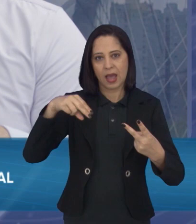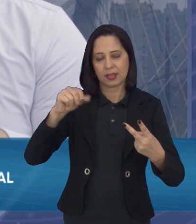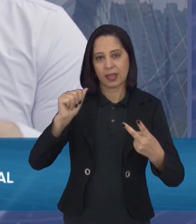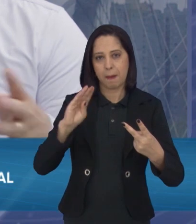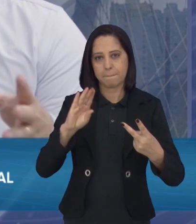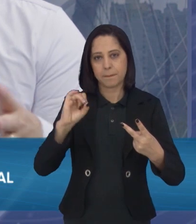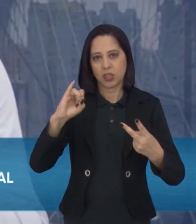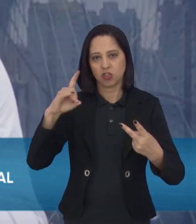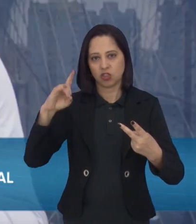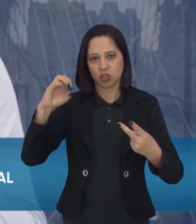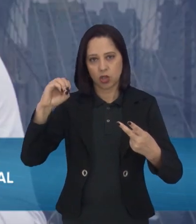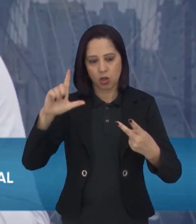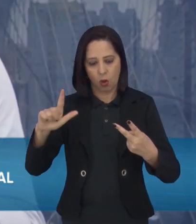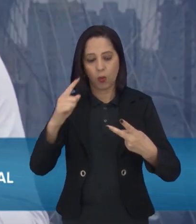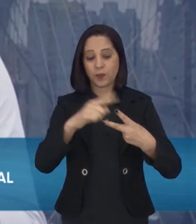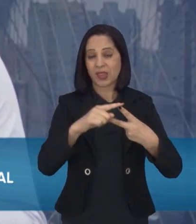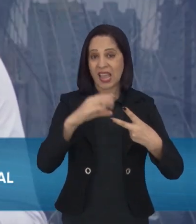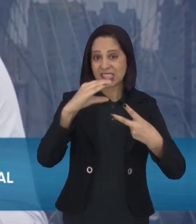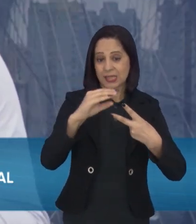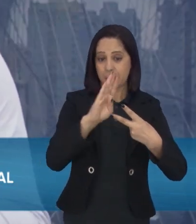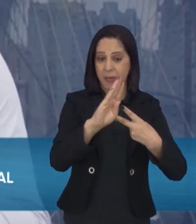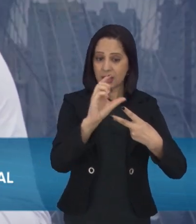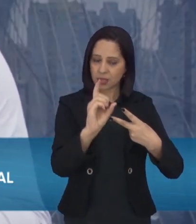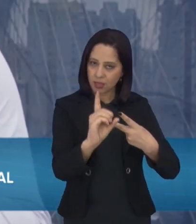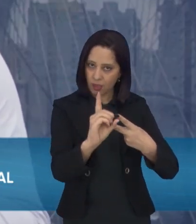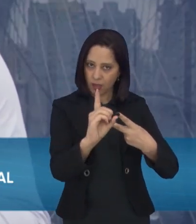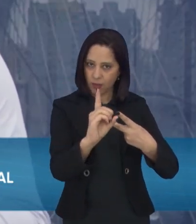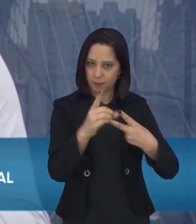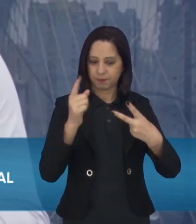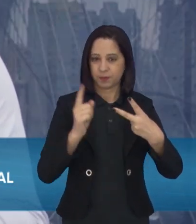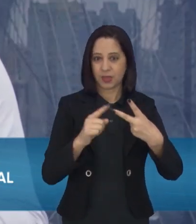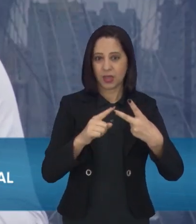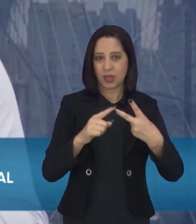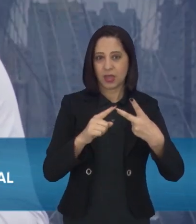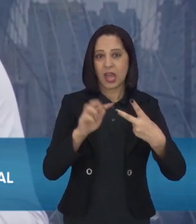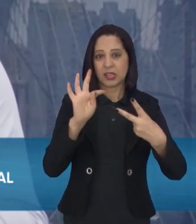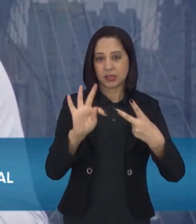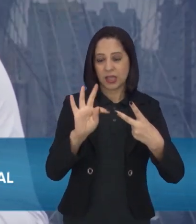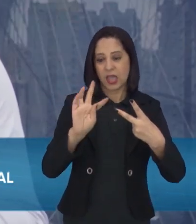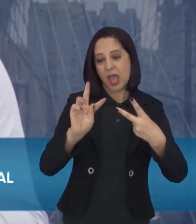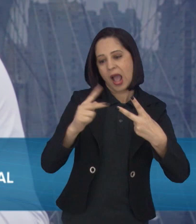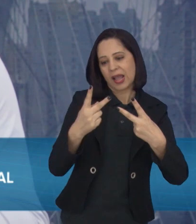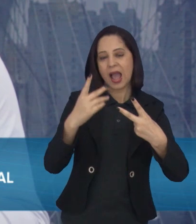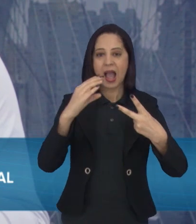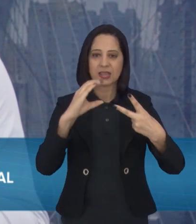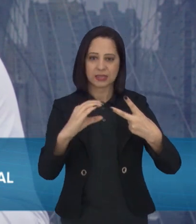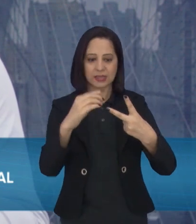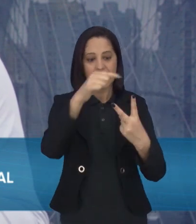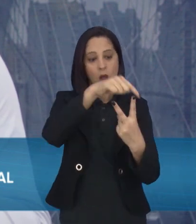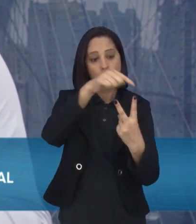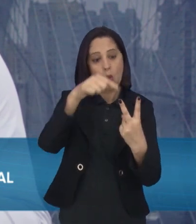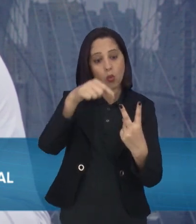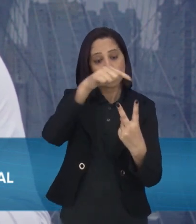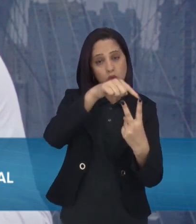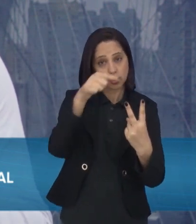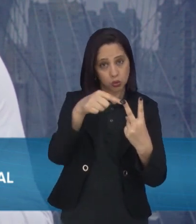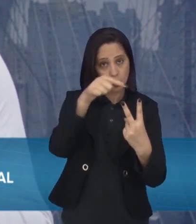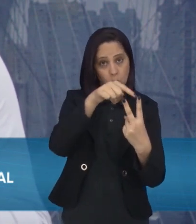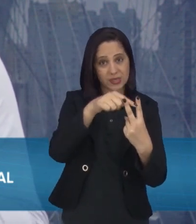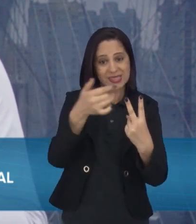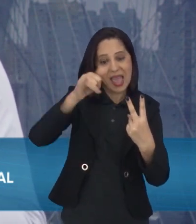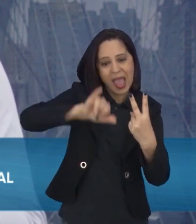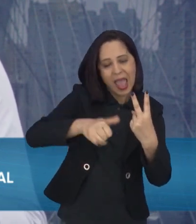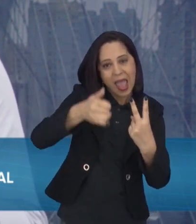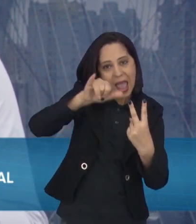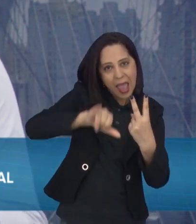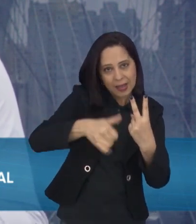CBD, tá? É um componente da planta, CBD e tetra-hidro-cannabidiol é um componente que eles falam que